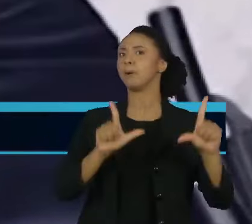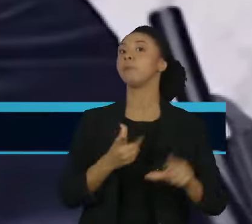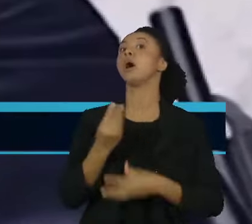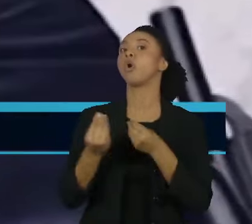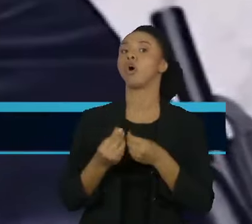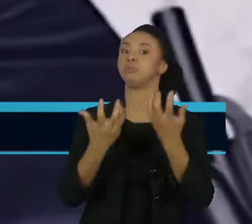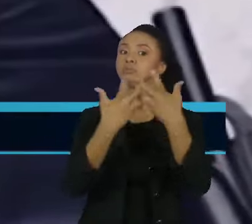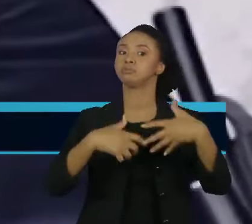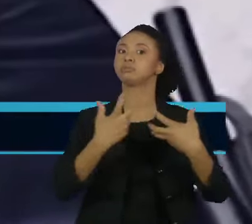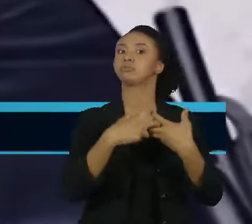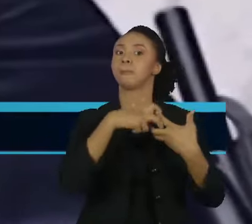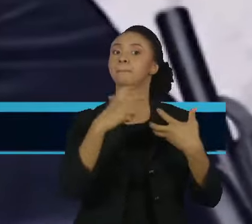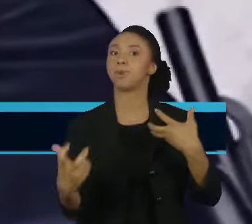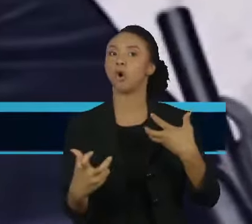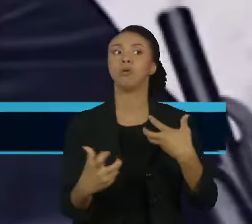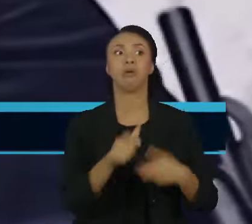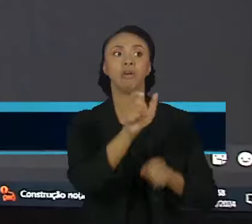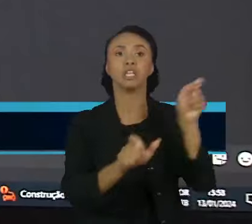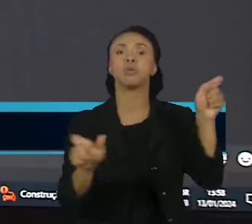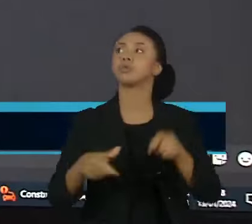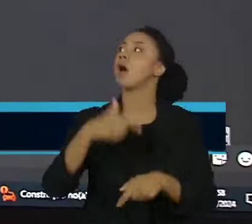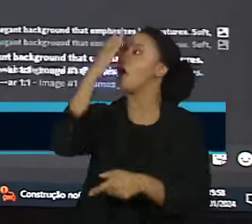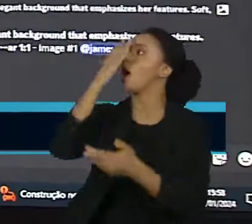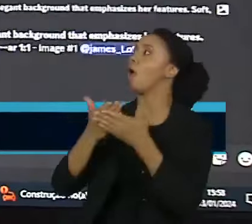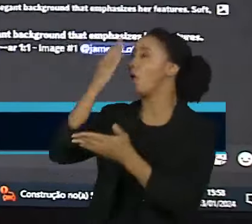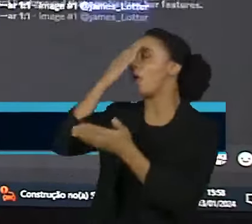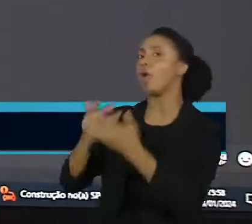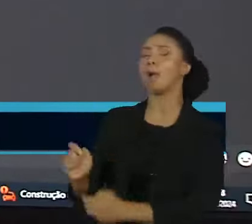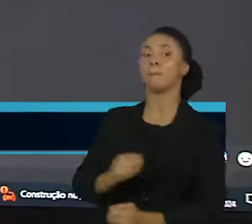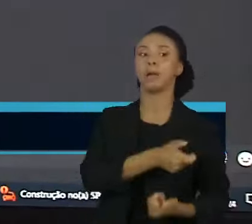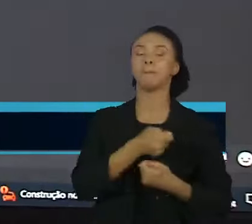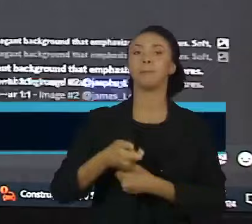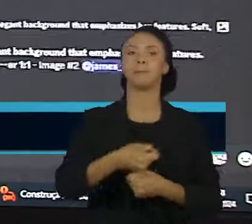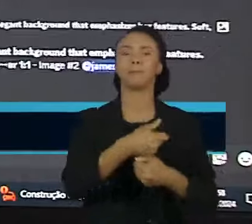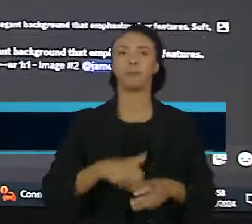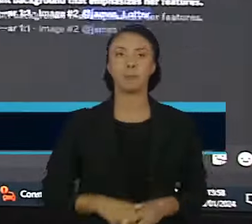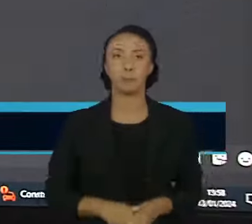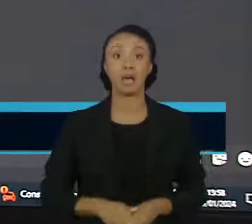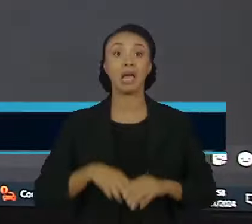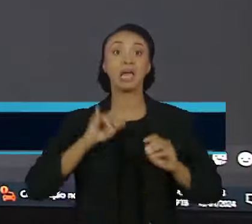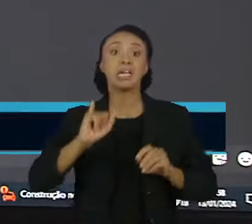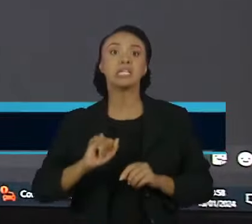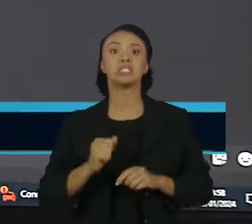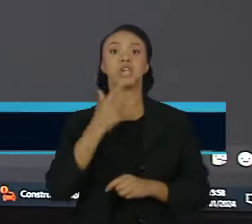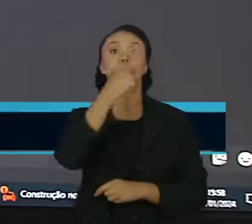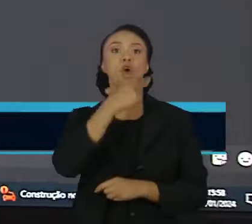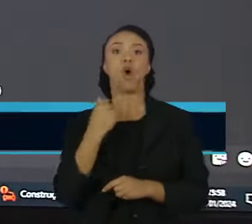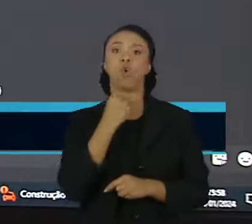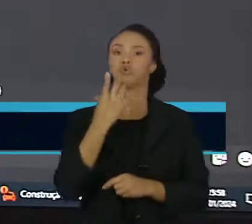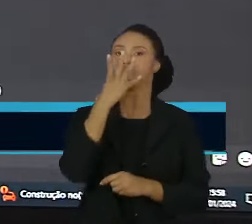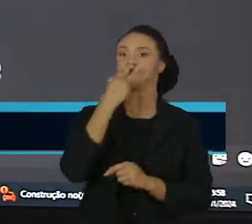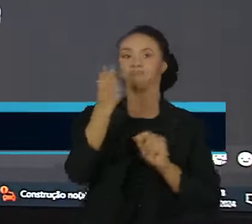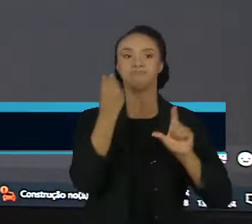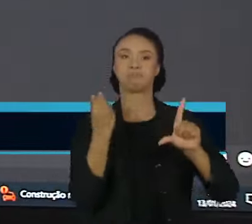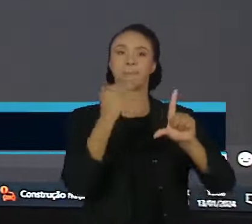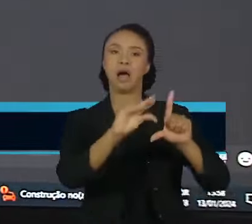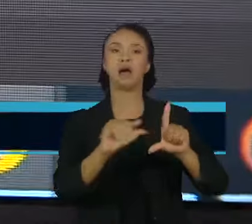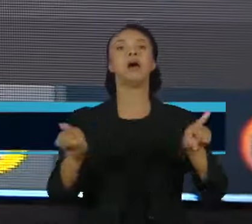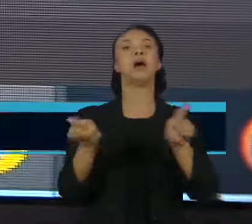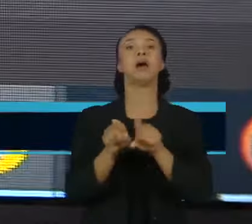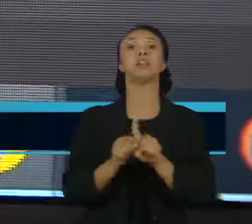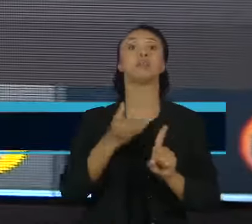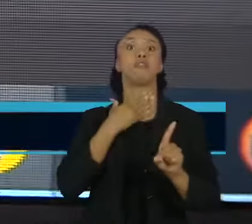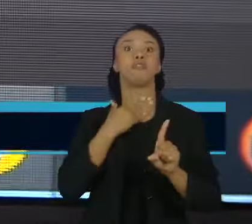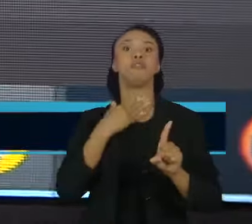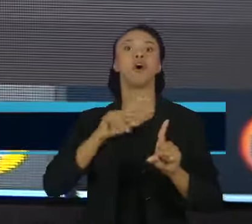artificial, enganaram muitos usuários. Quando usada para substituir rostos e clonar vozes, a tecnologia produz